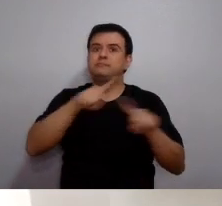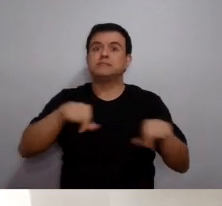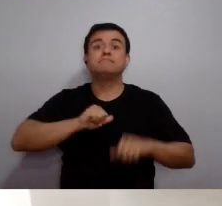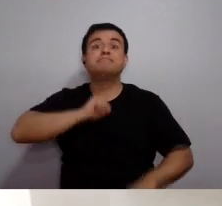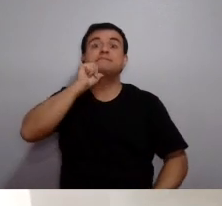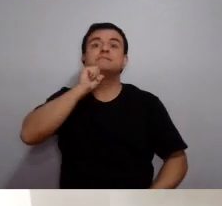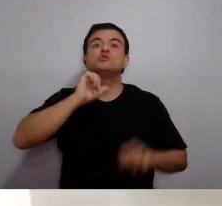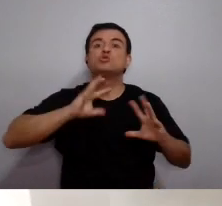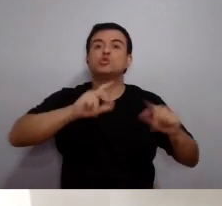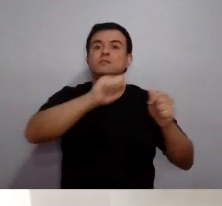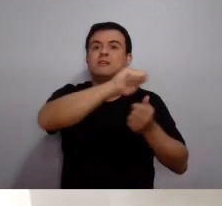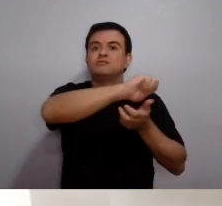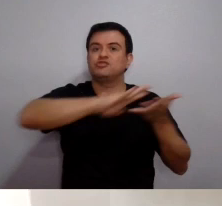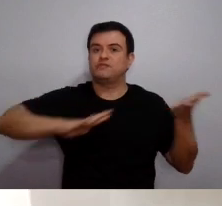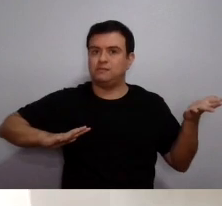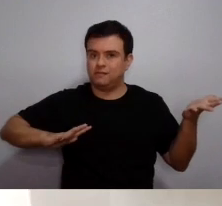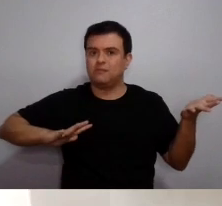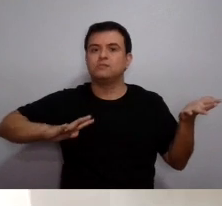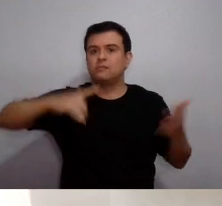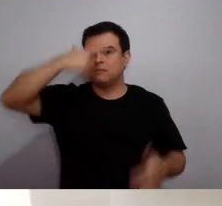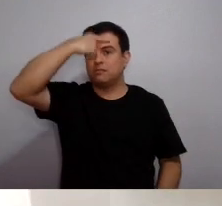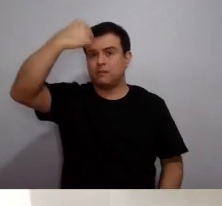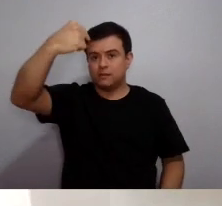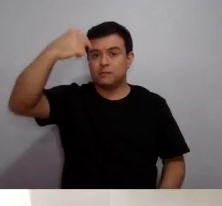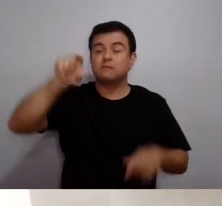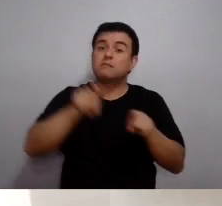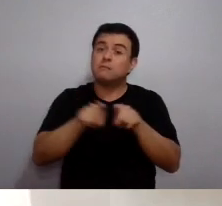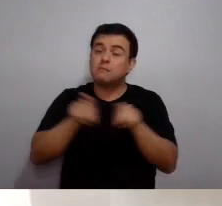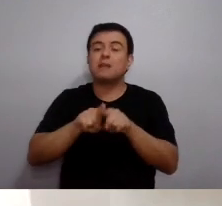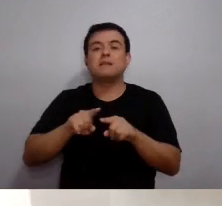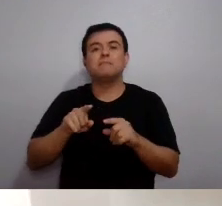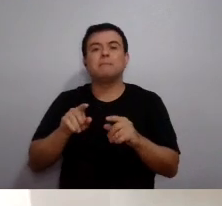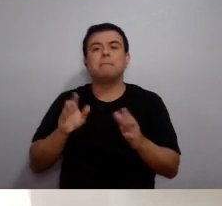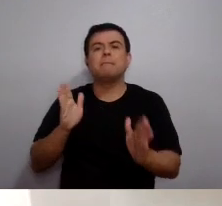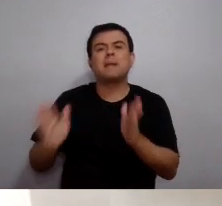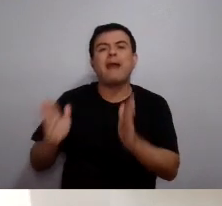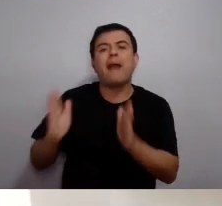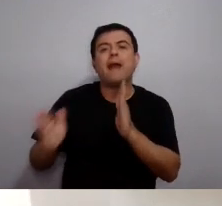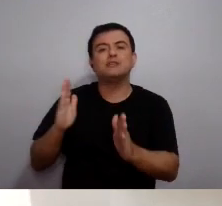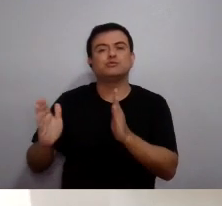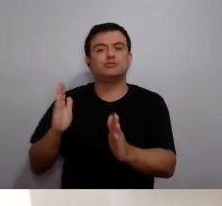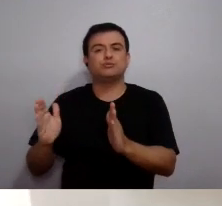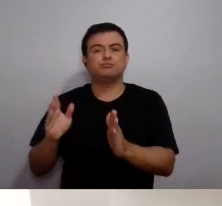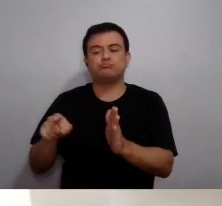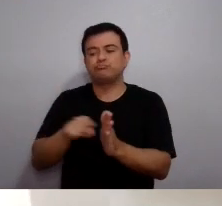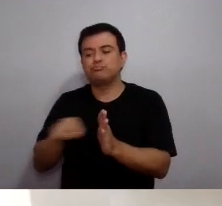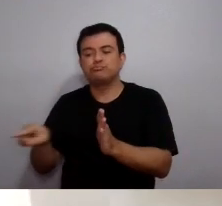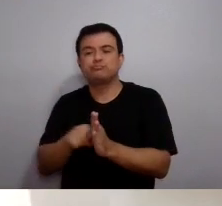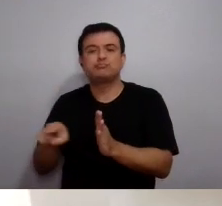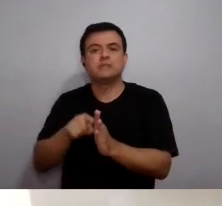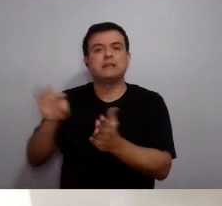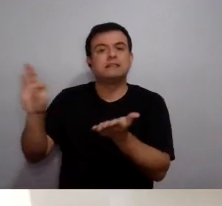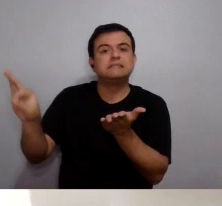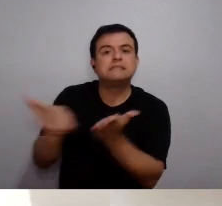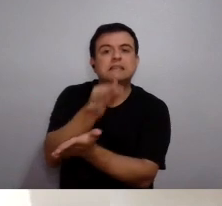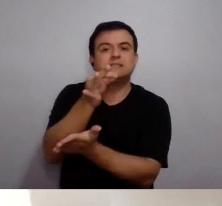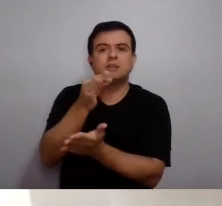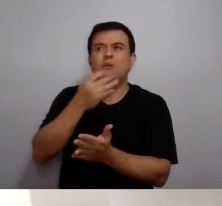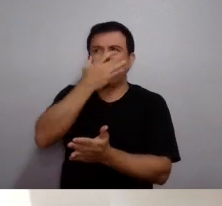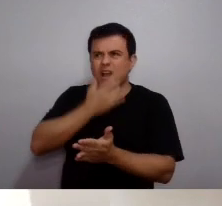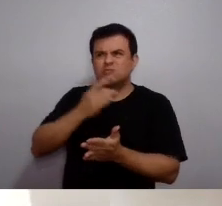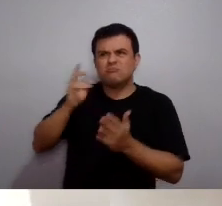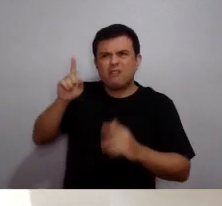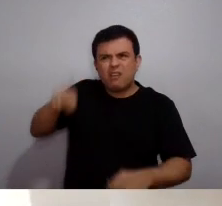junto com isso, também a suspensão desses prazos, né, de inscrição e acho até que já